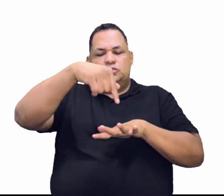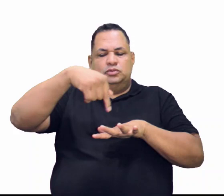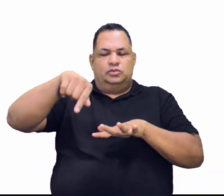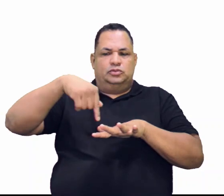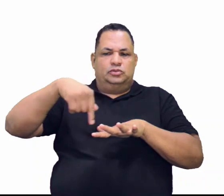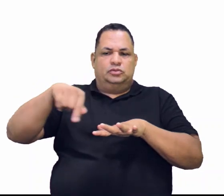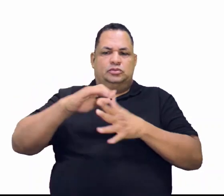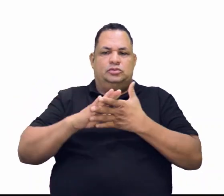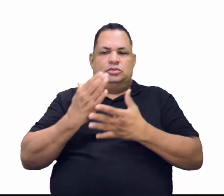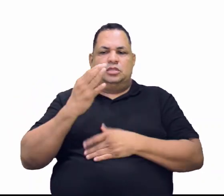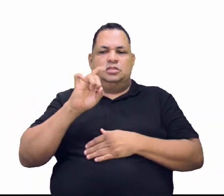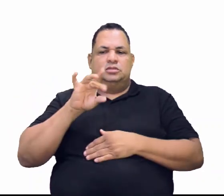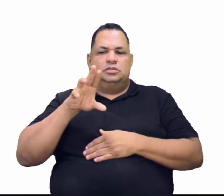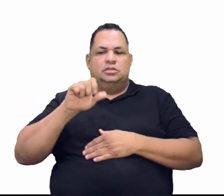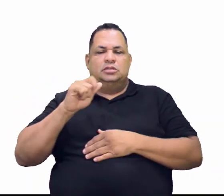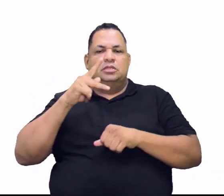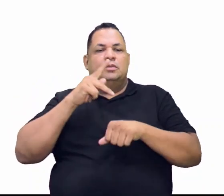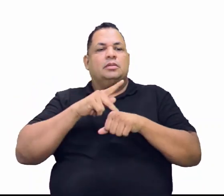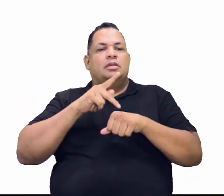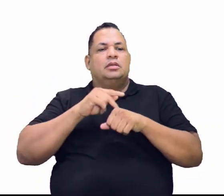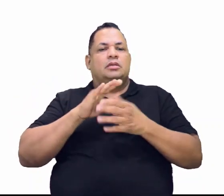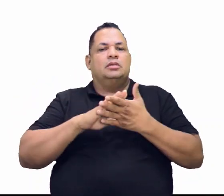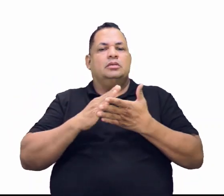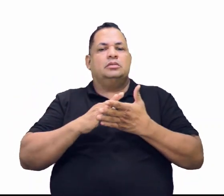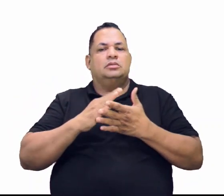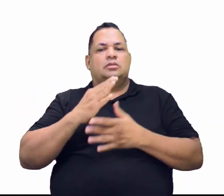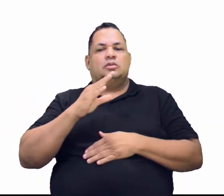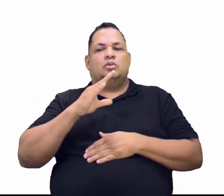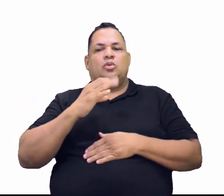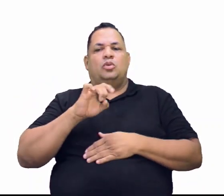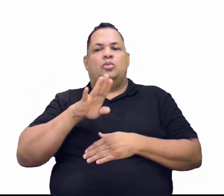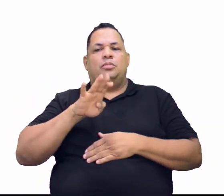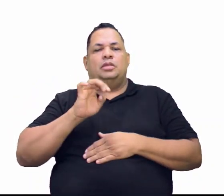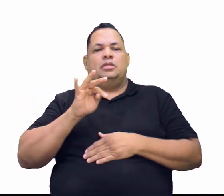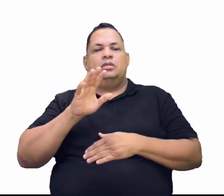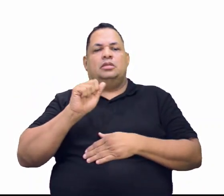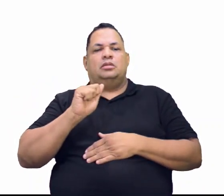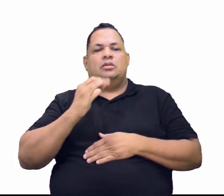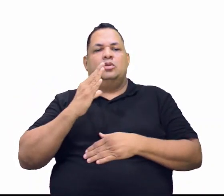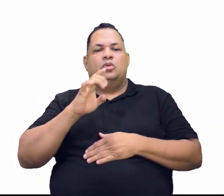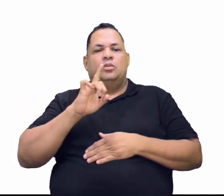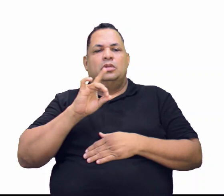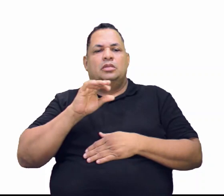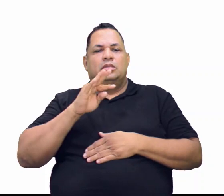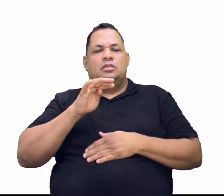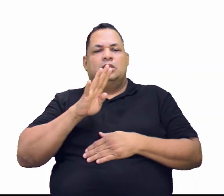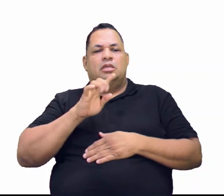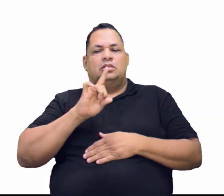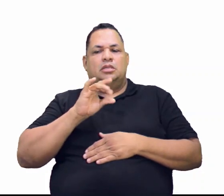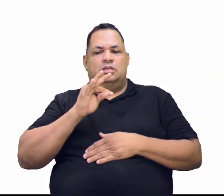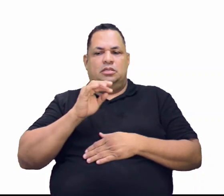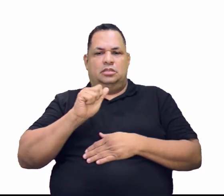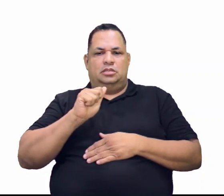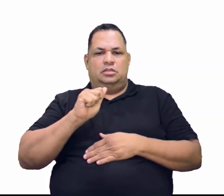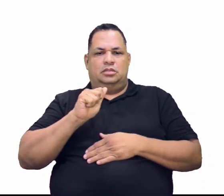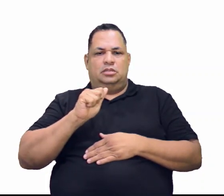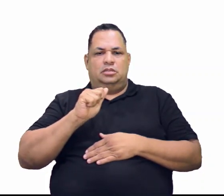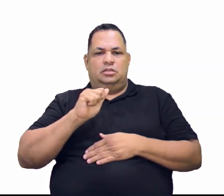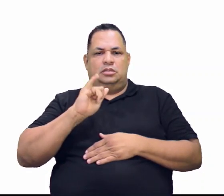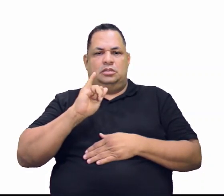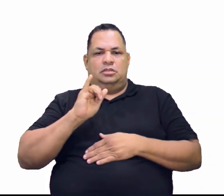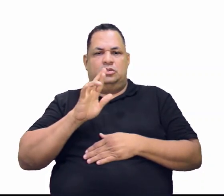incluem a colubita, a colubita tantalita,